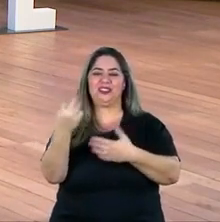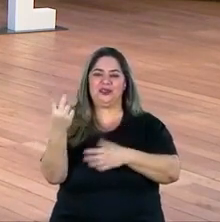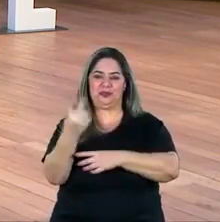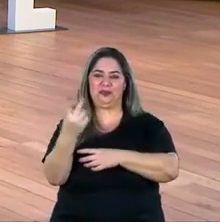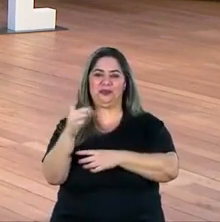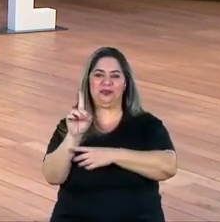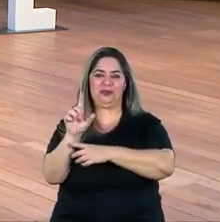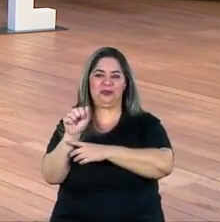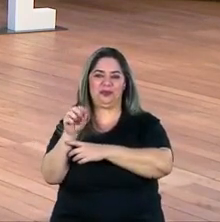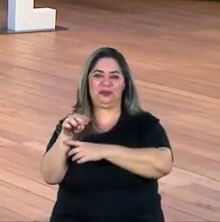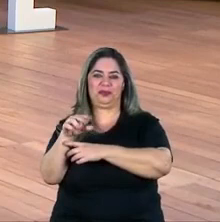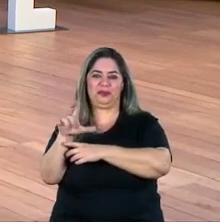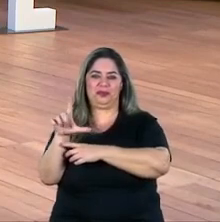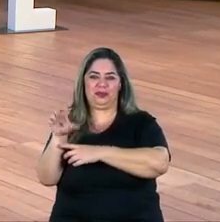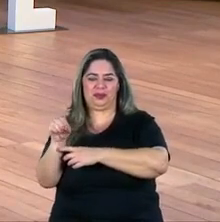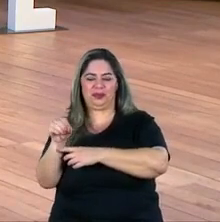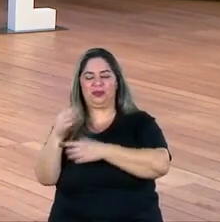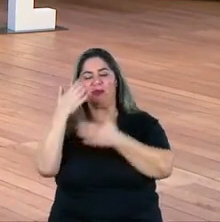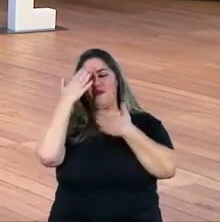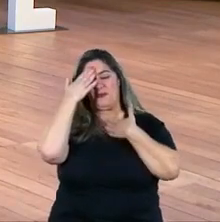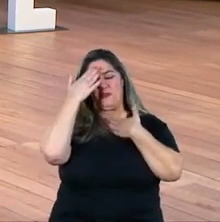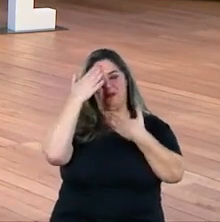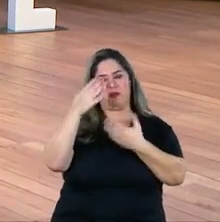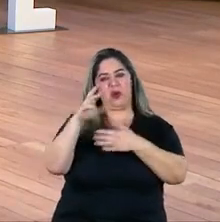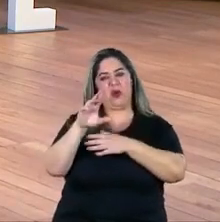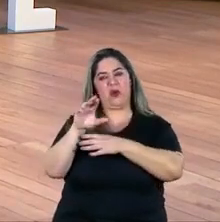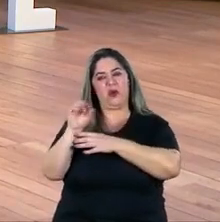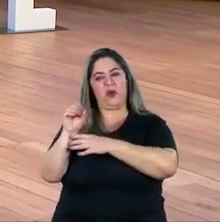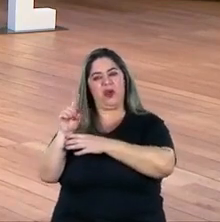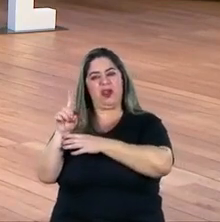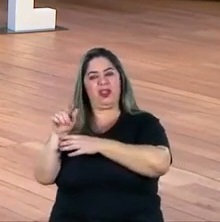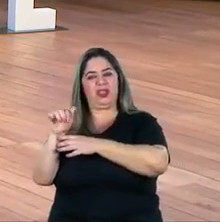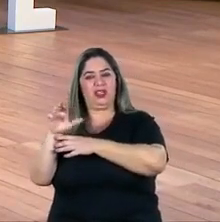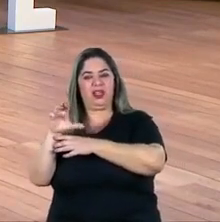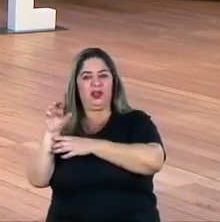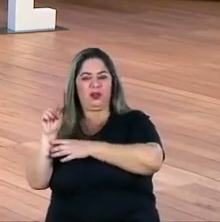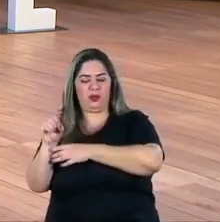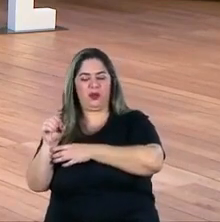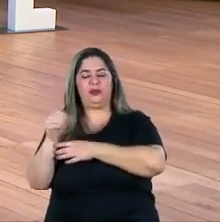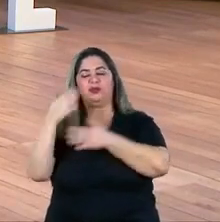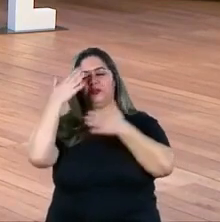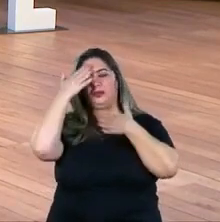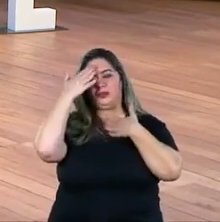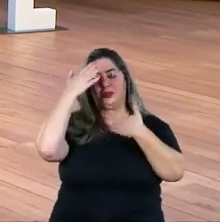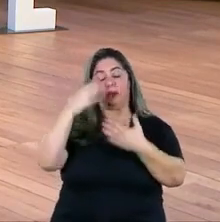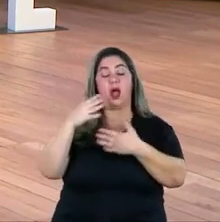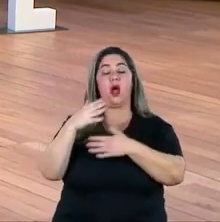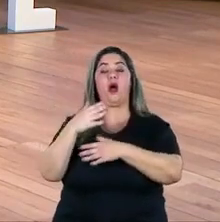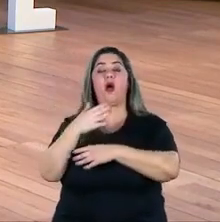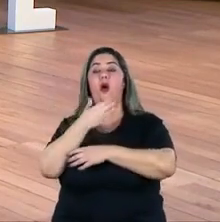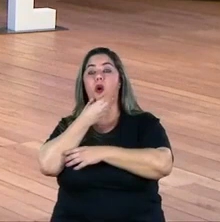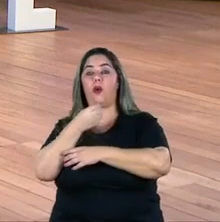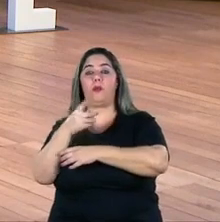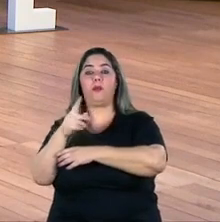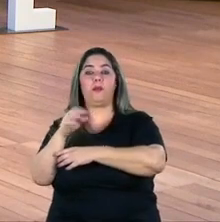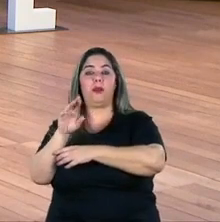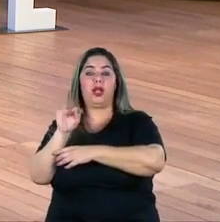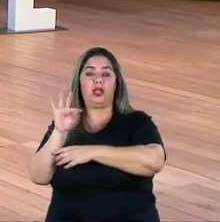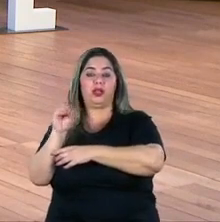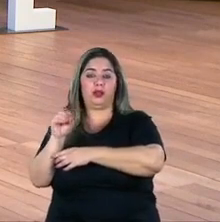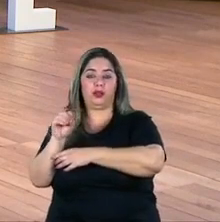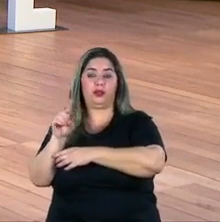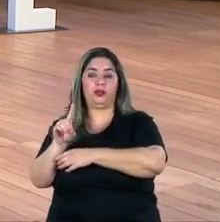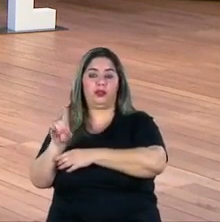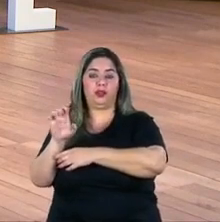Danilo muito obrigada Rodrigo muito obrigada ao Preto Zezé que teve que se ausentar mas muito obrigada também obrigada